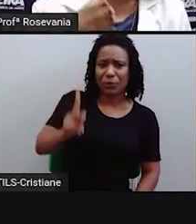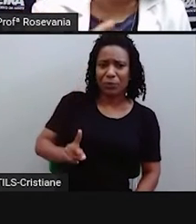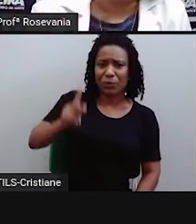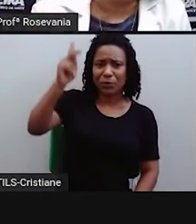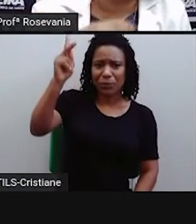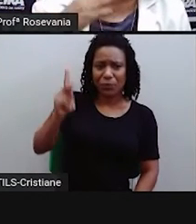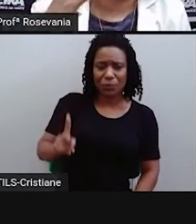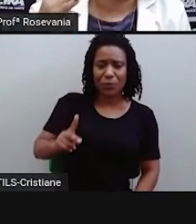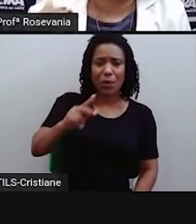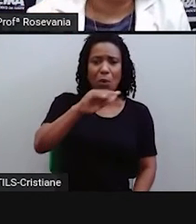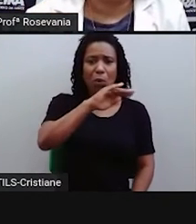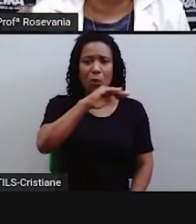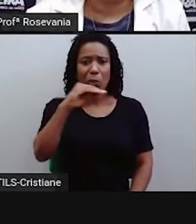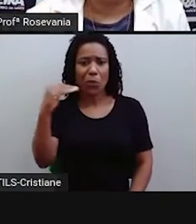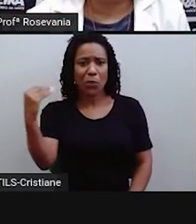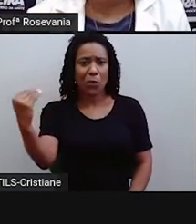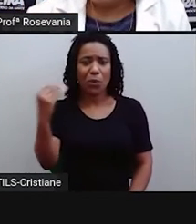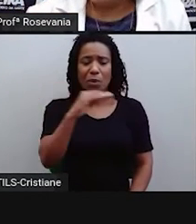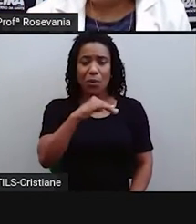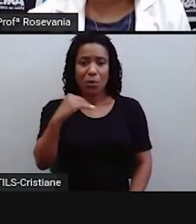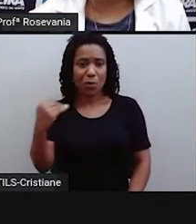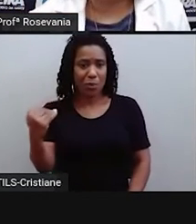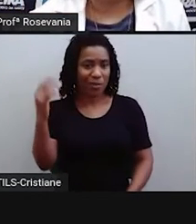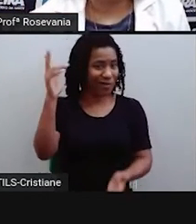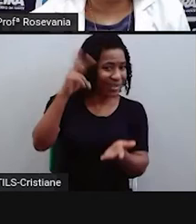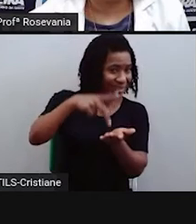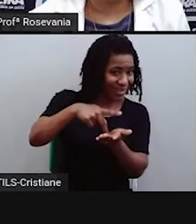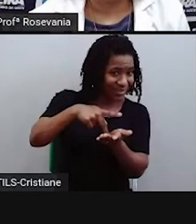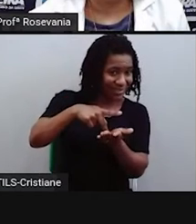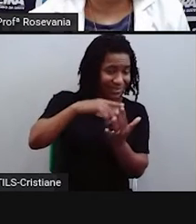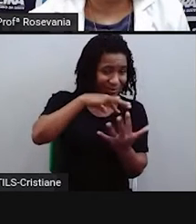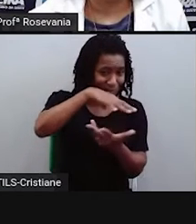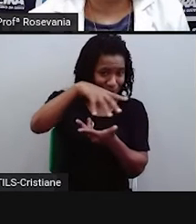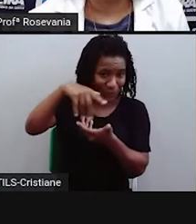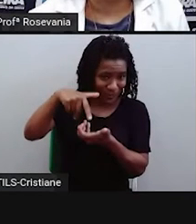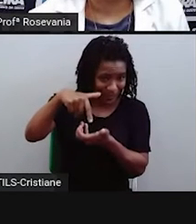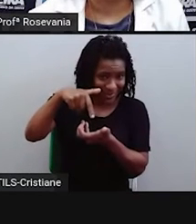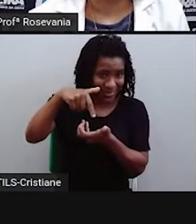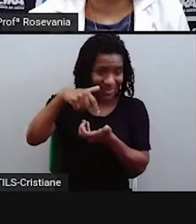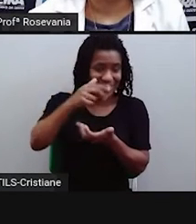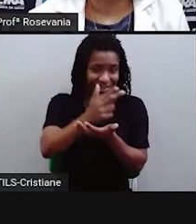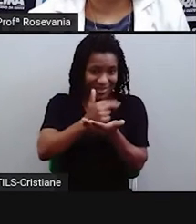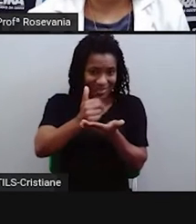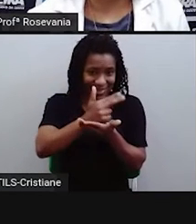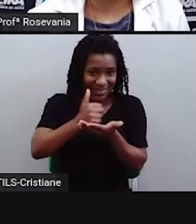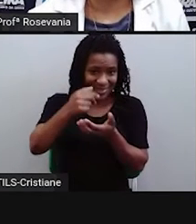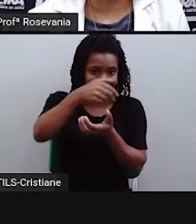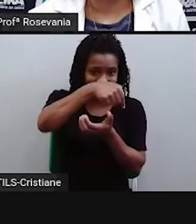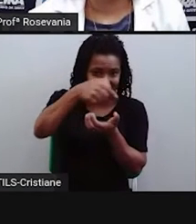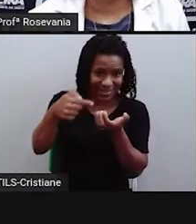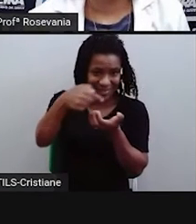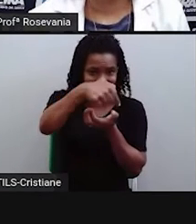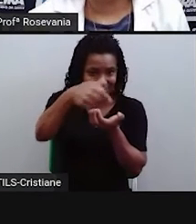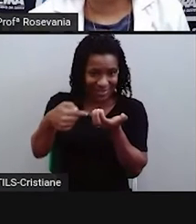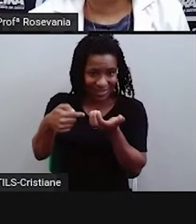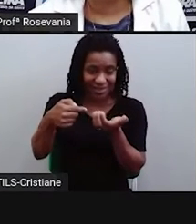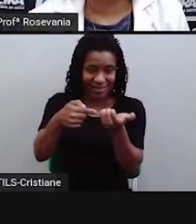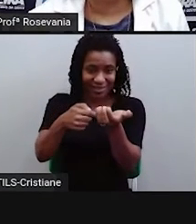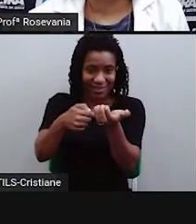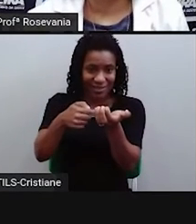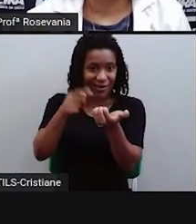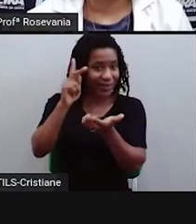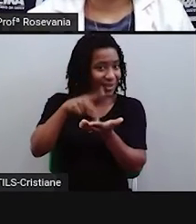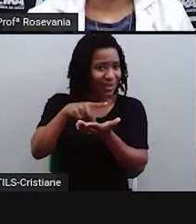Porque elas não existem, de fato. Você não vai encontrar em nenhum lugar do planeta essas linhasinhas aí